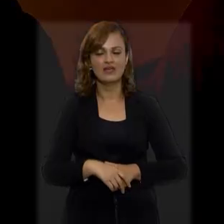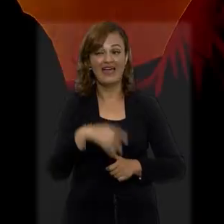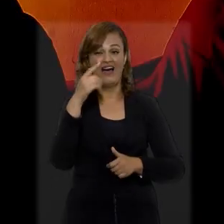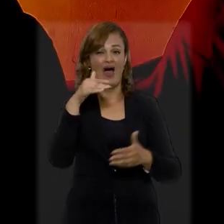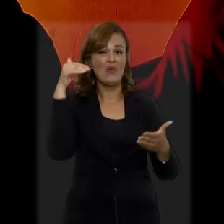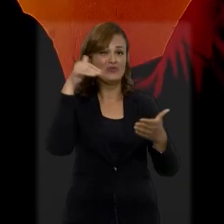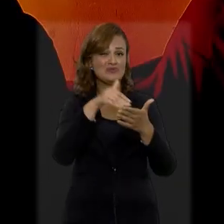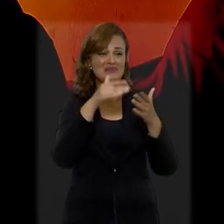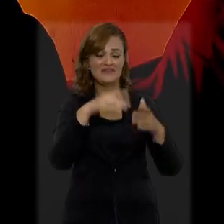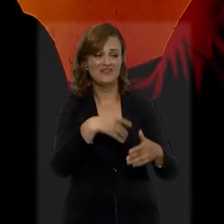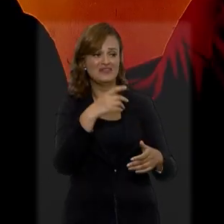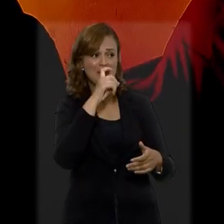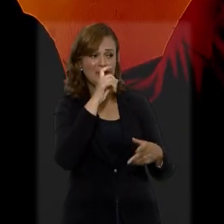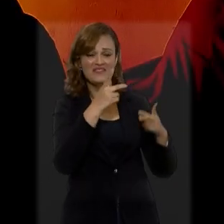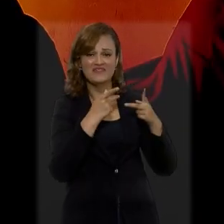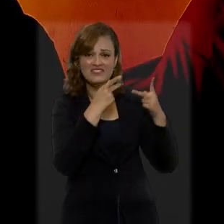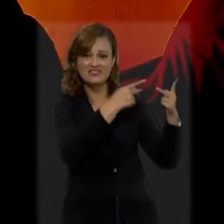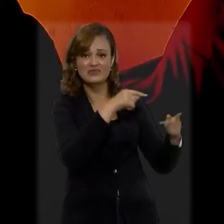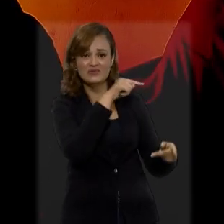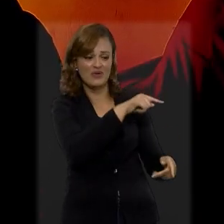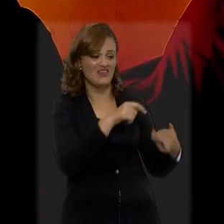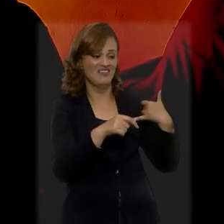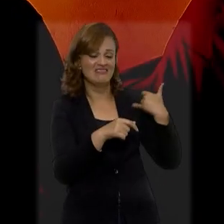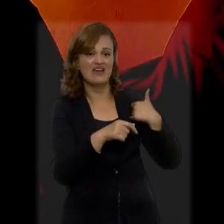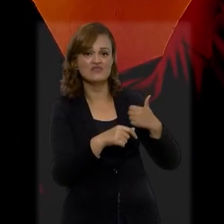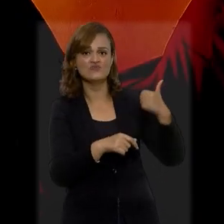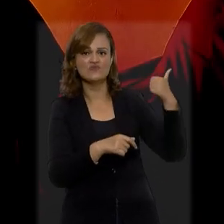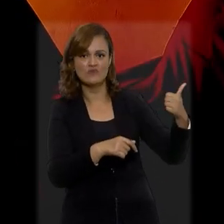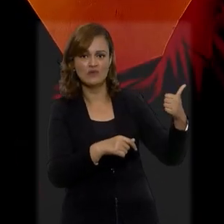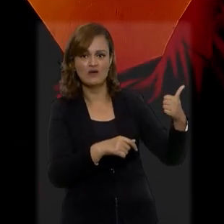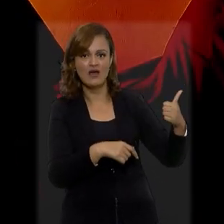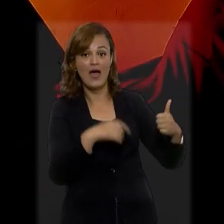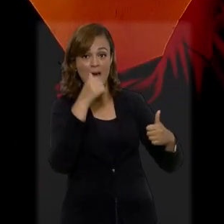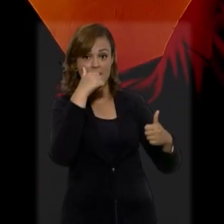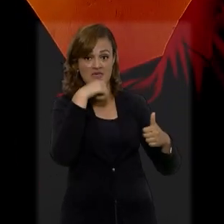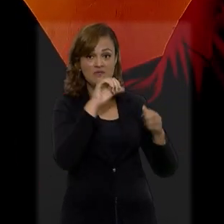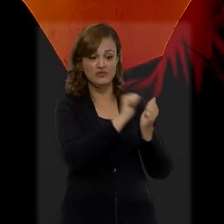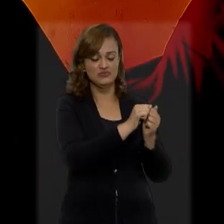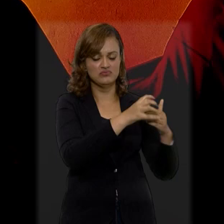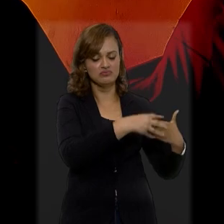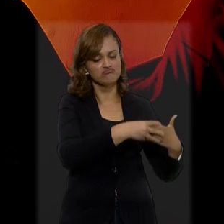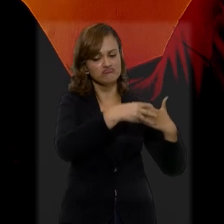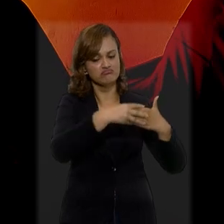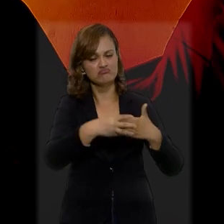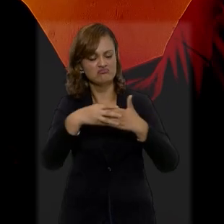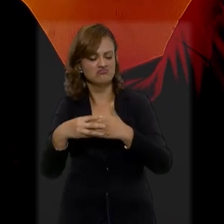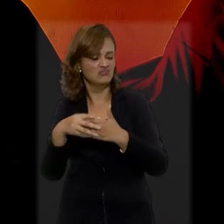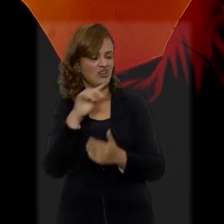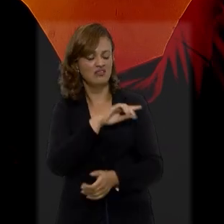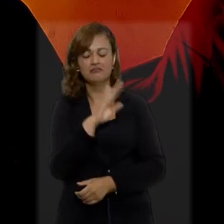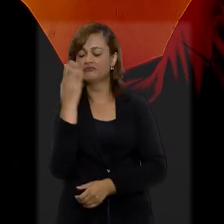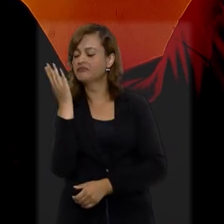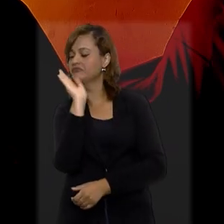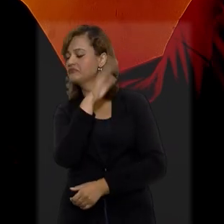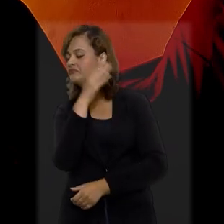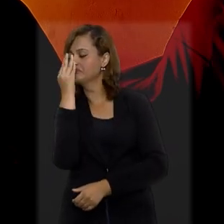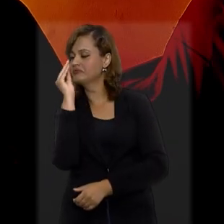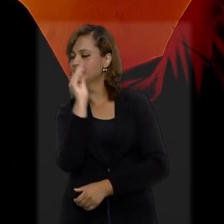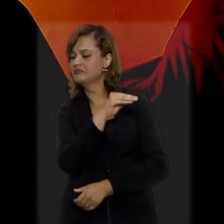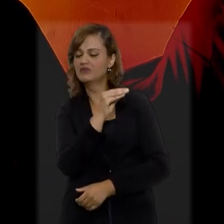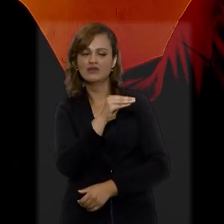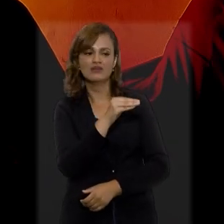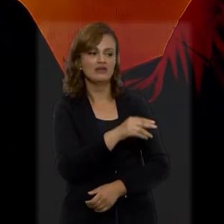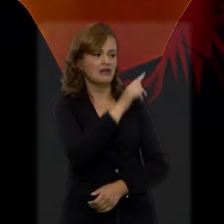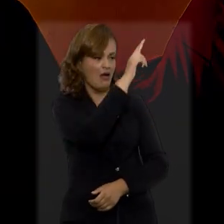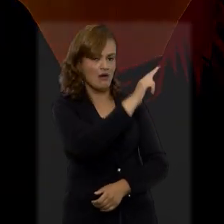A última vez que ele viu ele, ele estava com um ano e meio. E a minha mãe passou por ele com o Gabriel e ele virou um rosto.